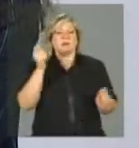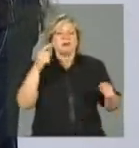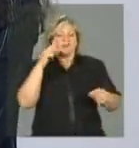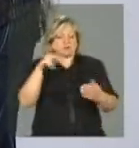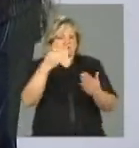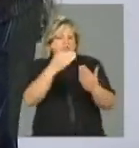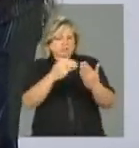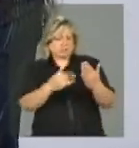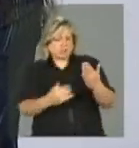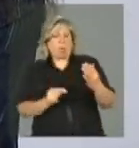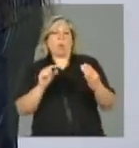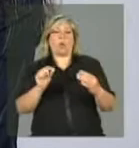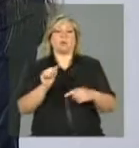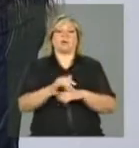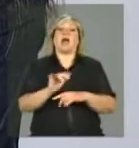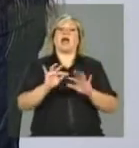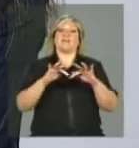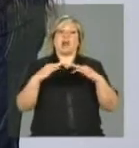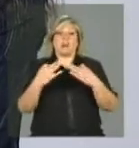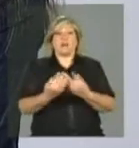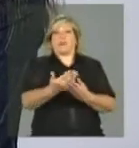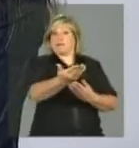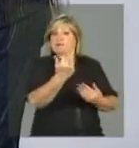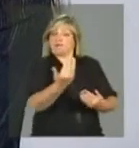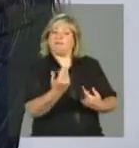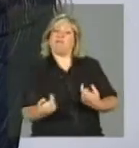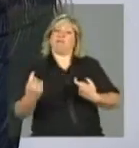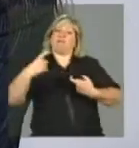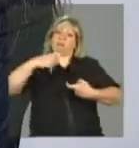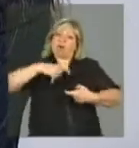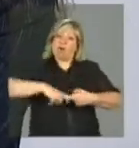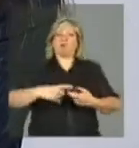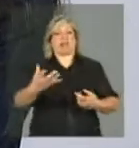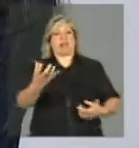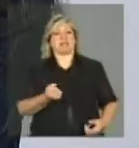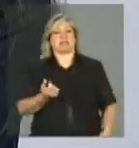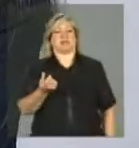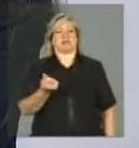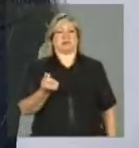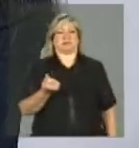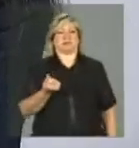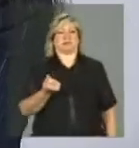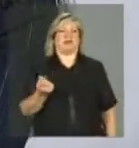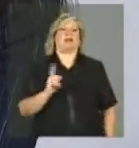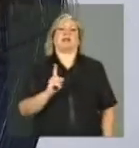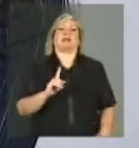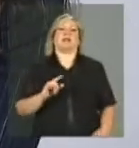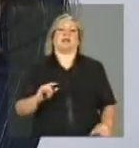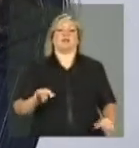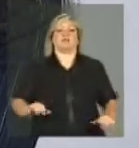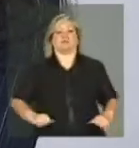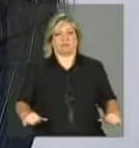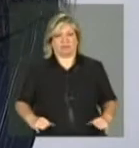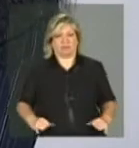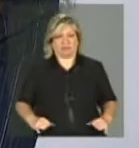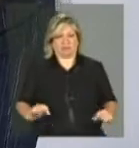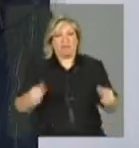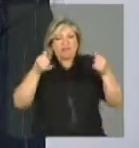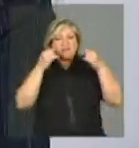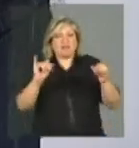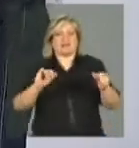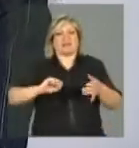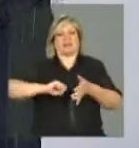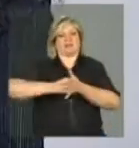condicionalidades. Então, família volta a receber o benefício e ela não é penalizada duas vezes. Então, ela já está em situação de vulnerabilidade,